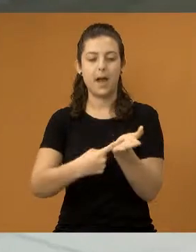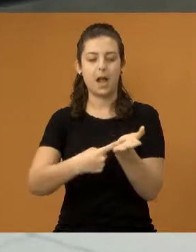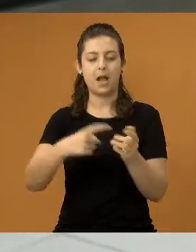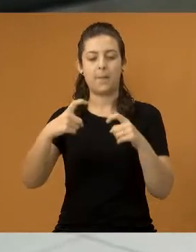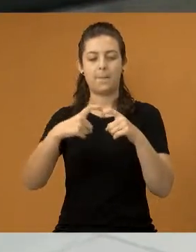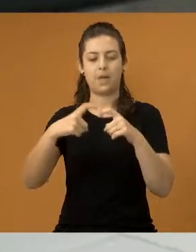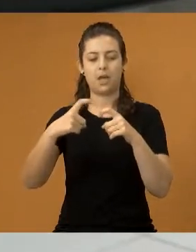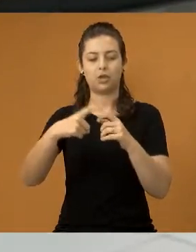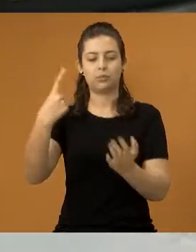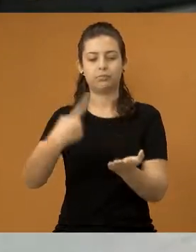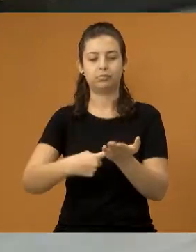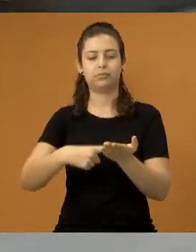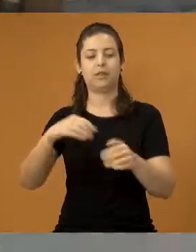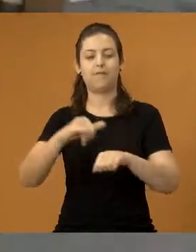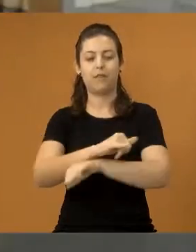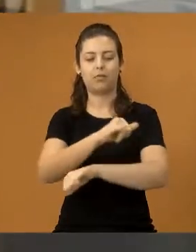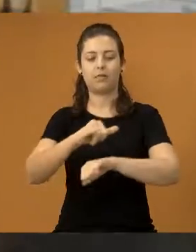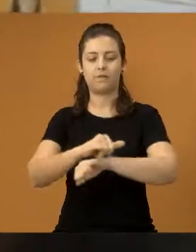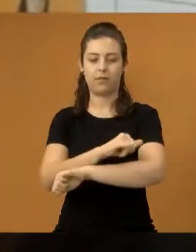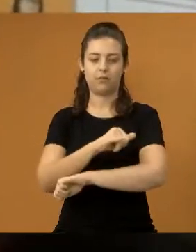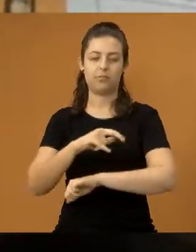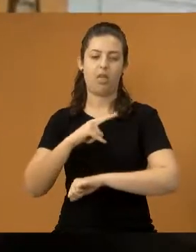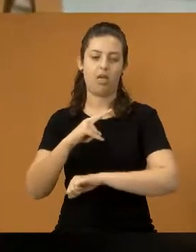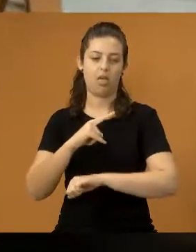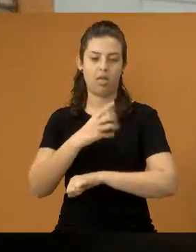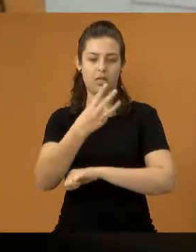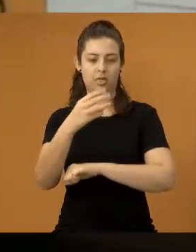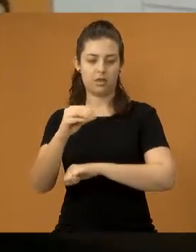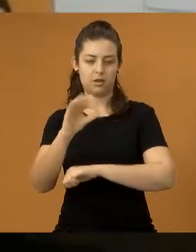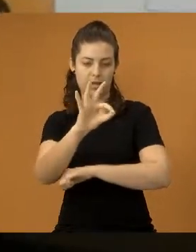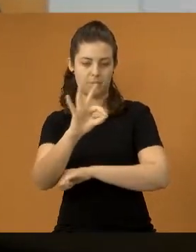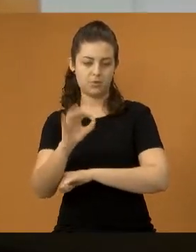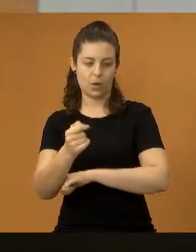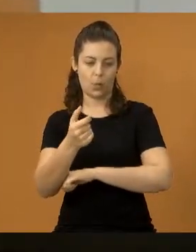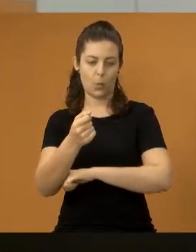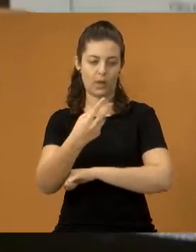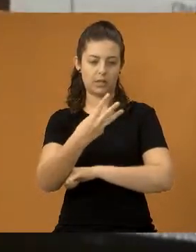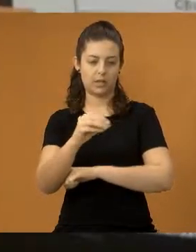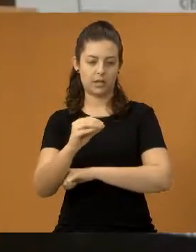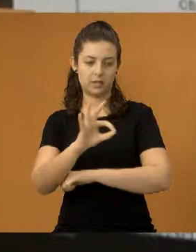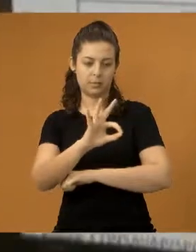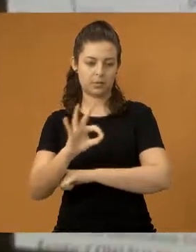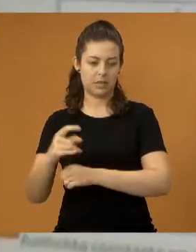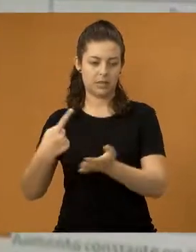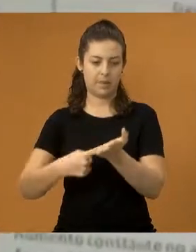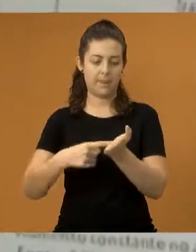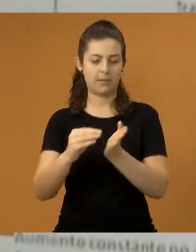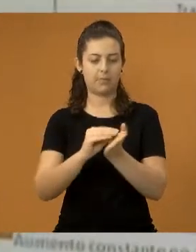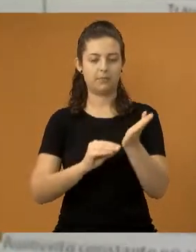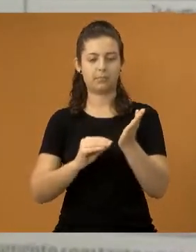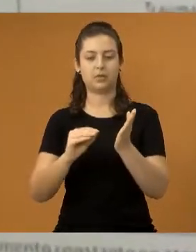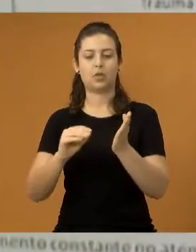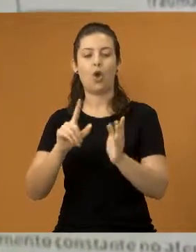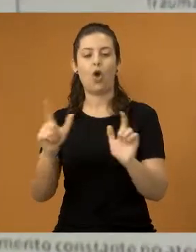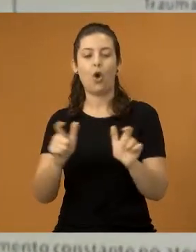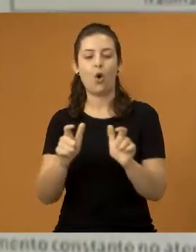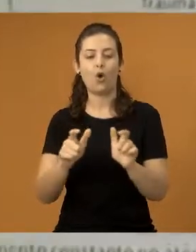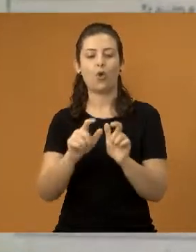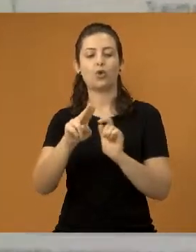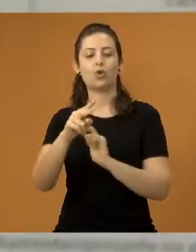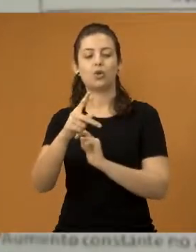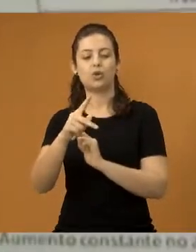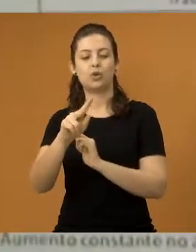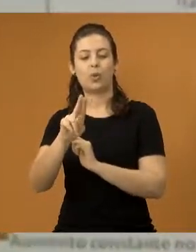UBS. Cerca de 30% das consultas marcadas nos postos de saúde são